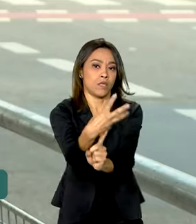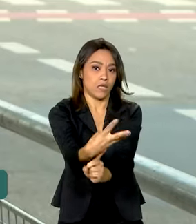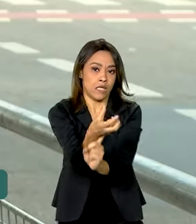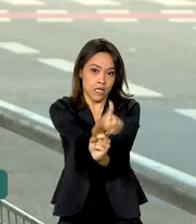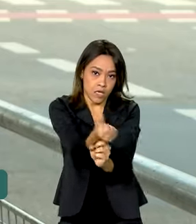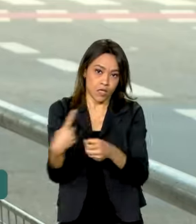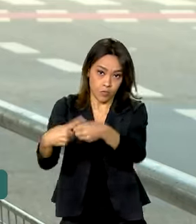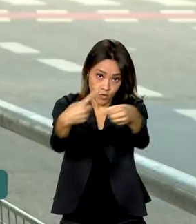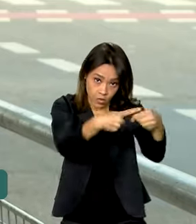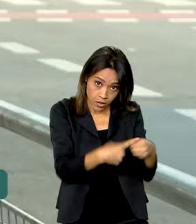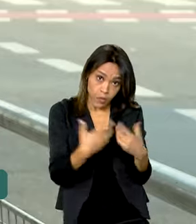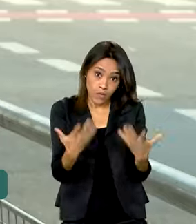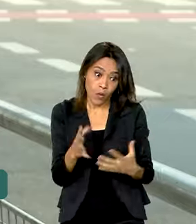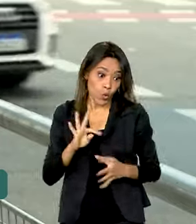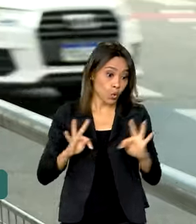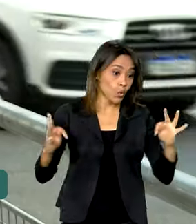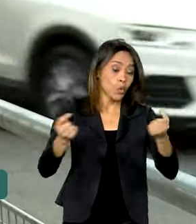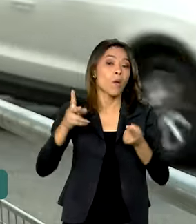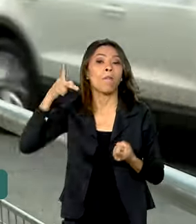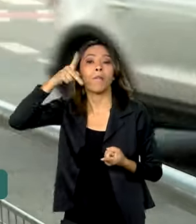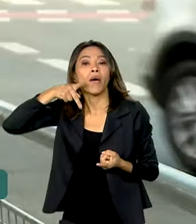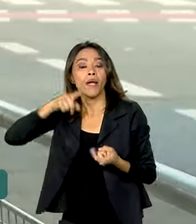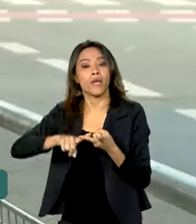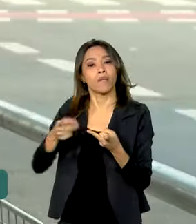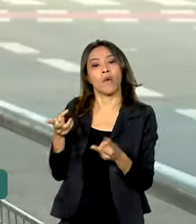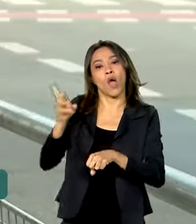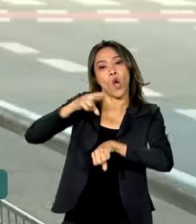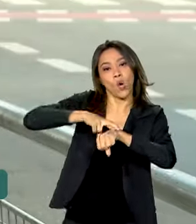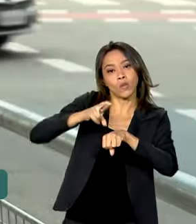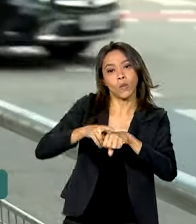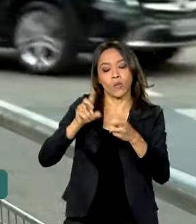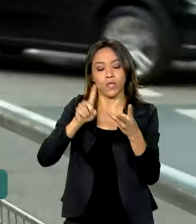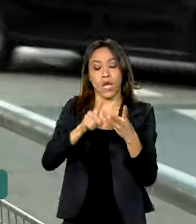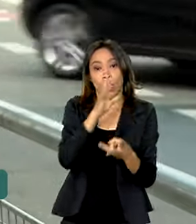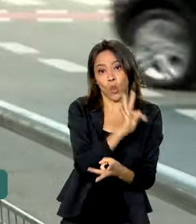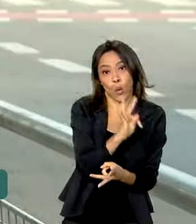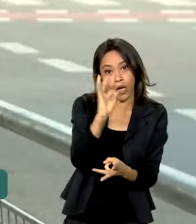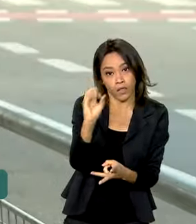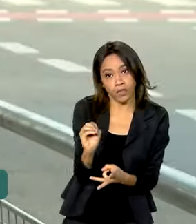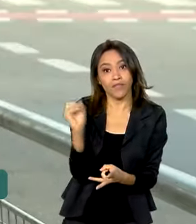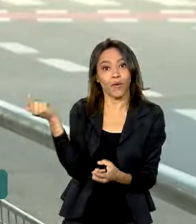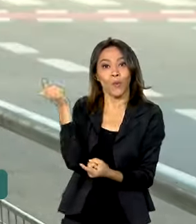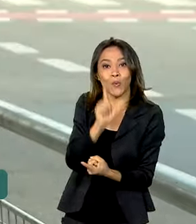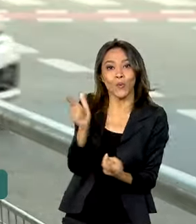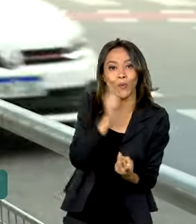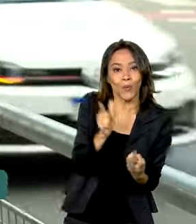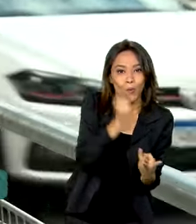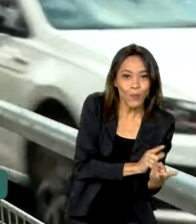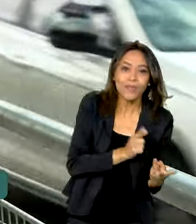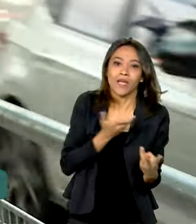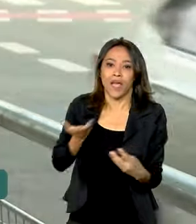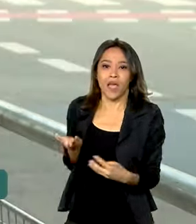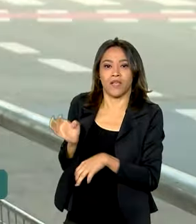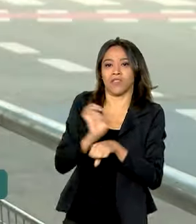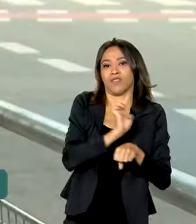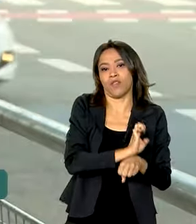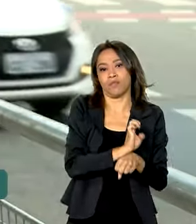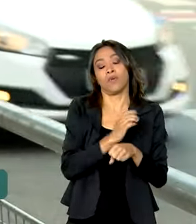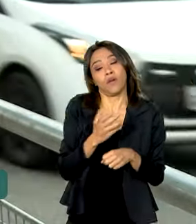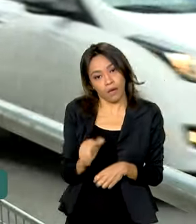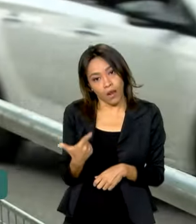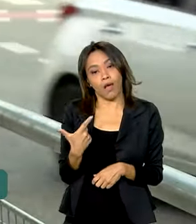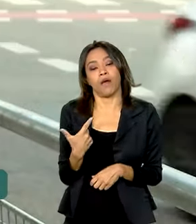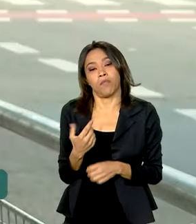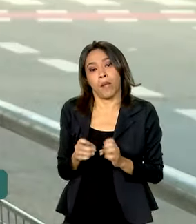todos os municípios da Paraíba, Rondônia e Tocantins vão ser contemplados. Claro que a ativação desse sistema